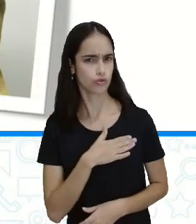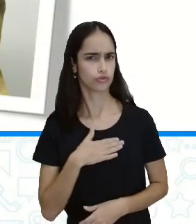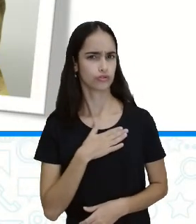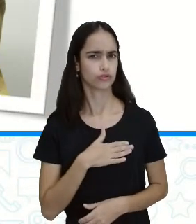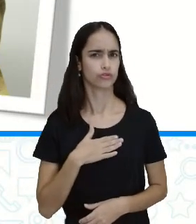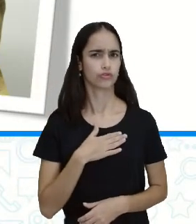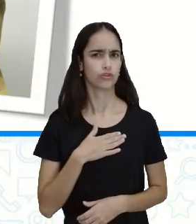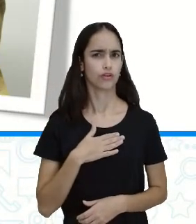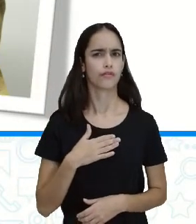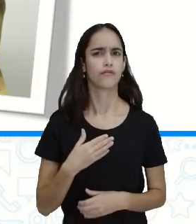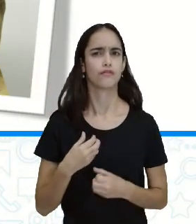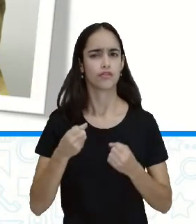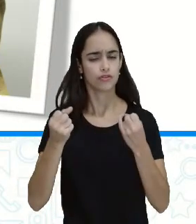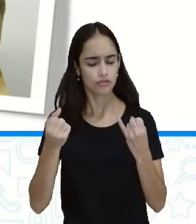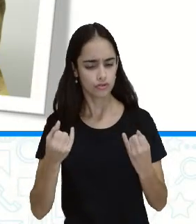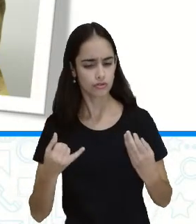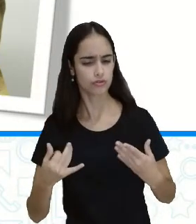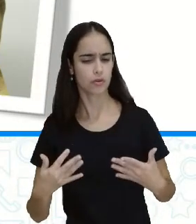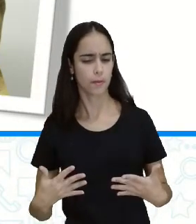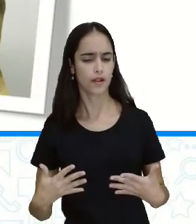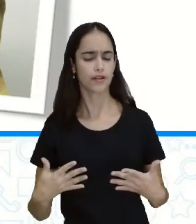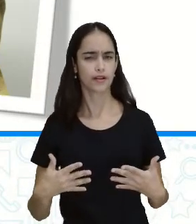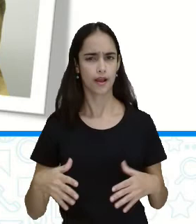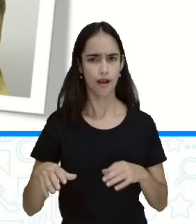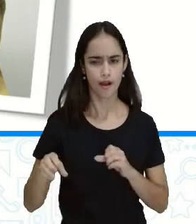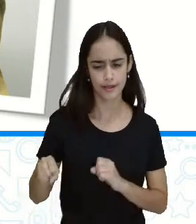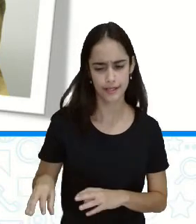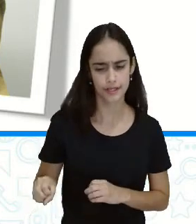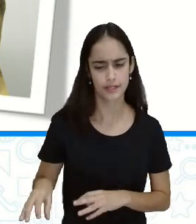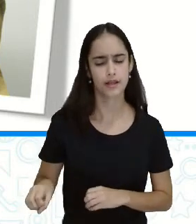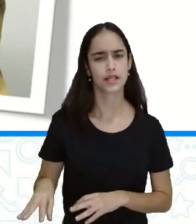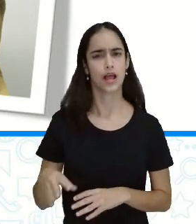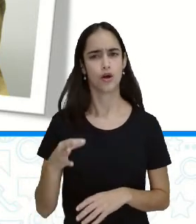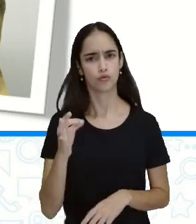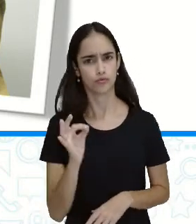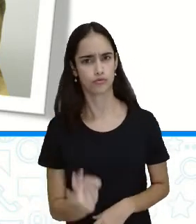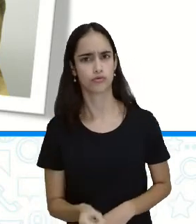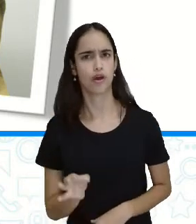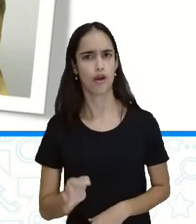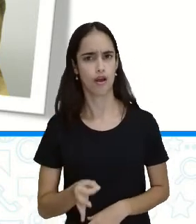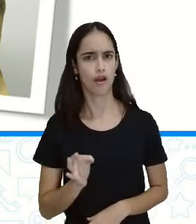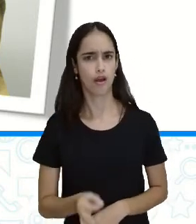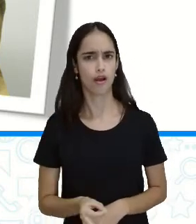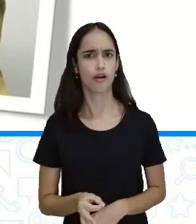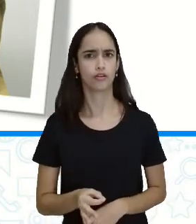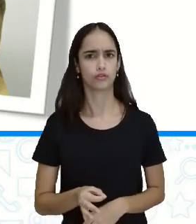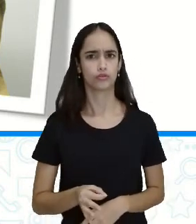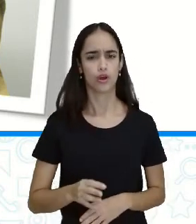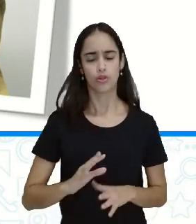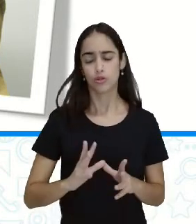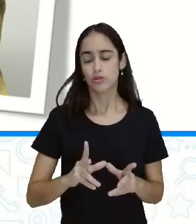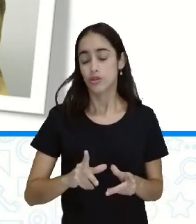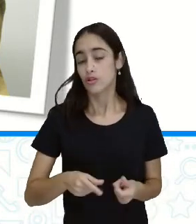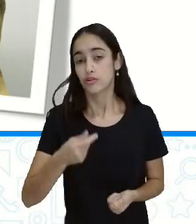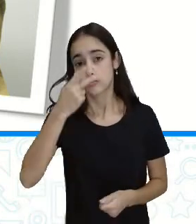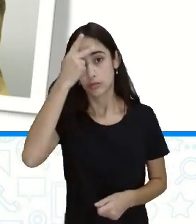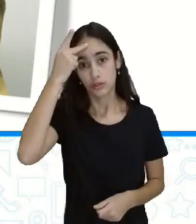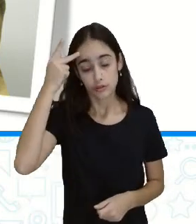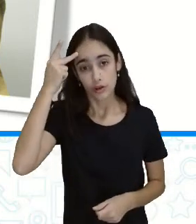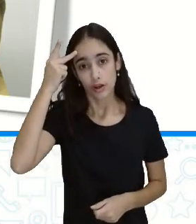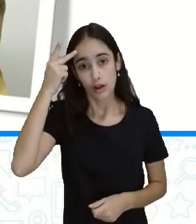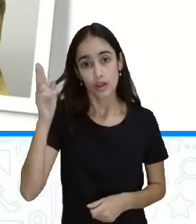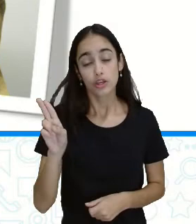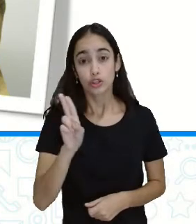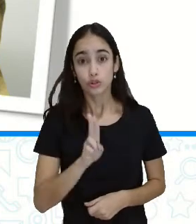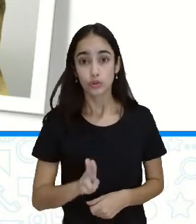lições de moral, certo, gente? De levar ensinamentos para as pessoas. Só que ele utilizava esse